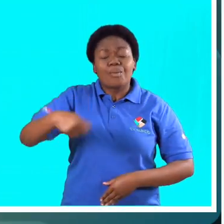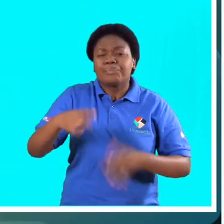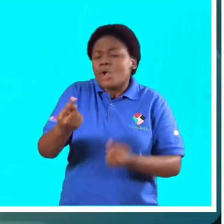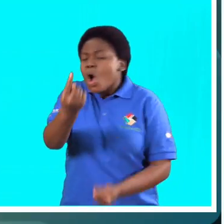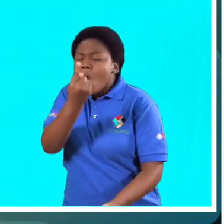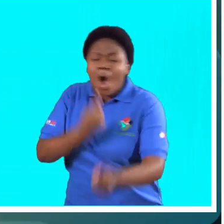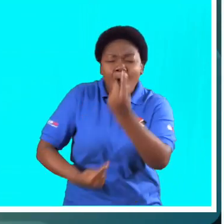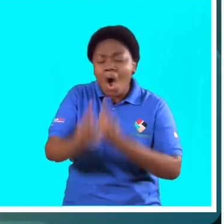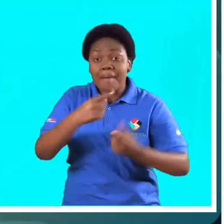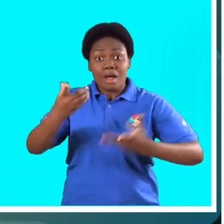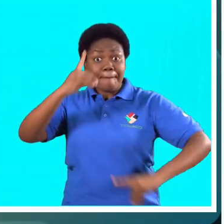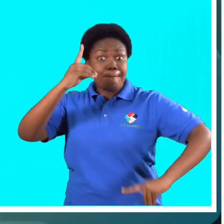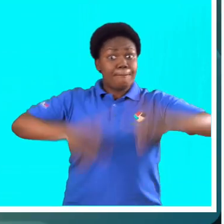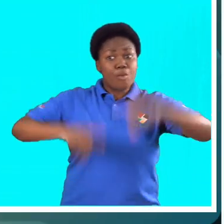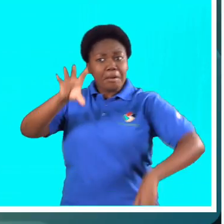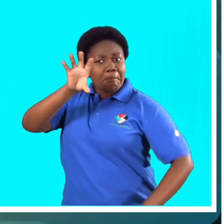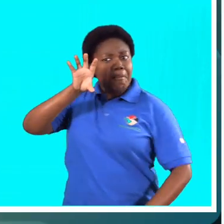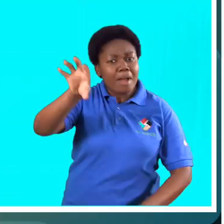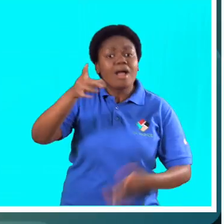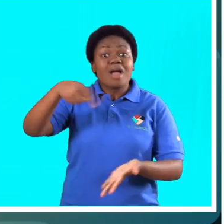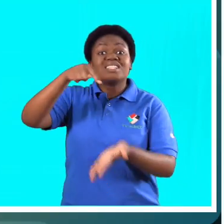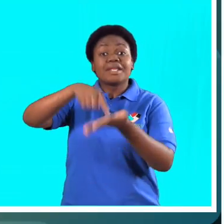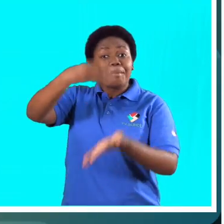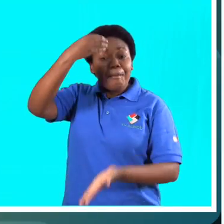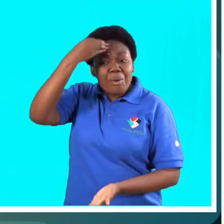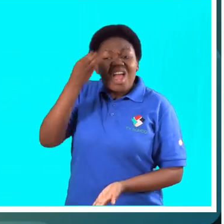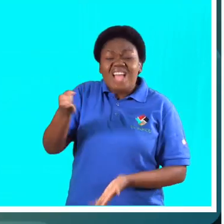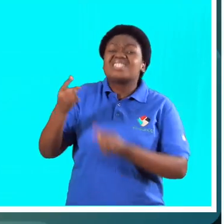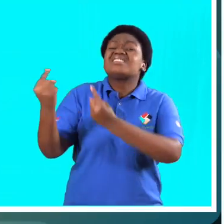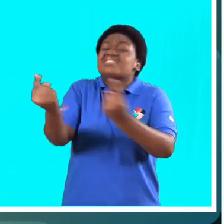discutir o papel da justiça na atual situação política do país.